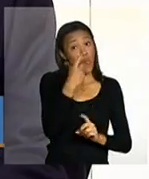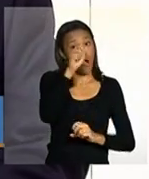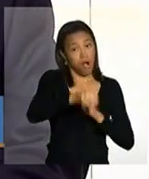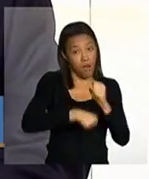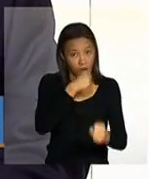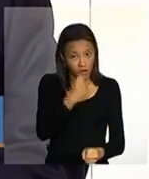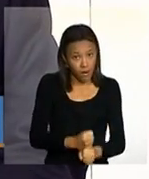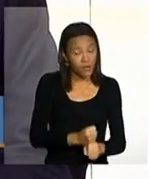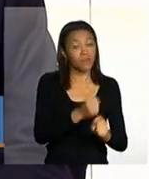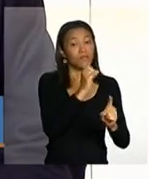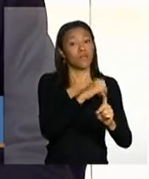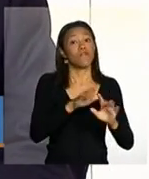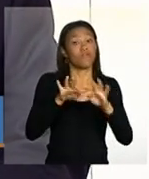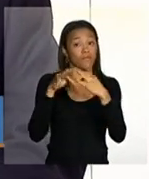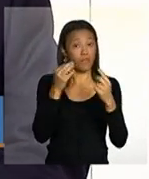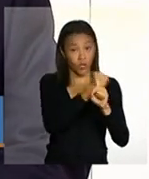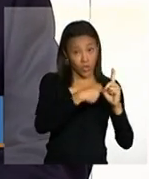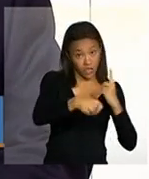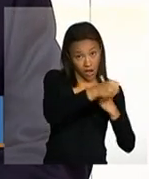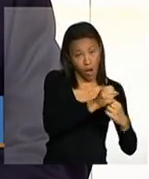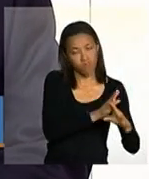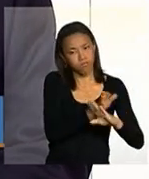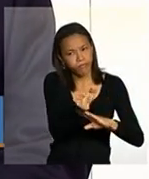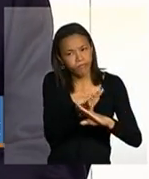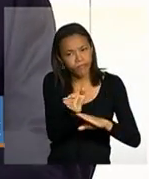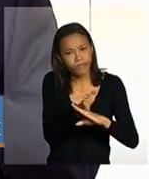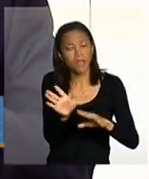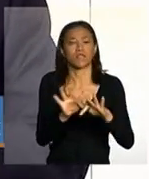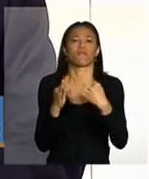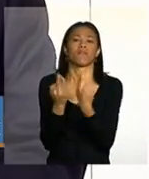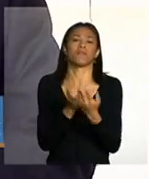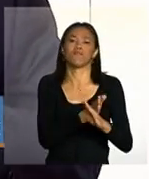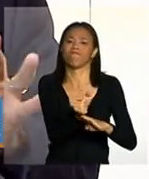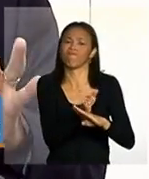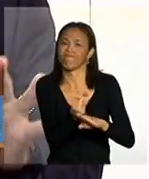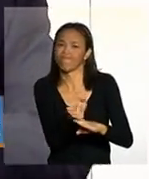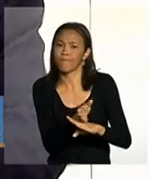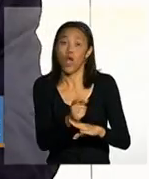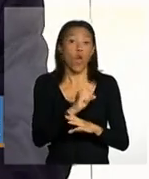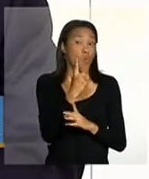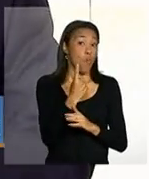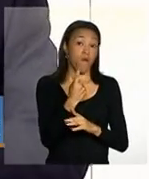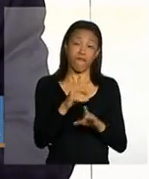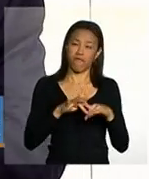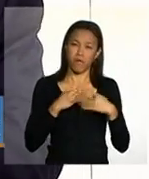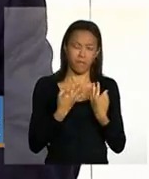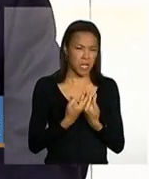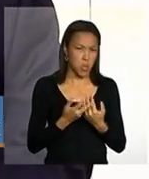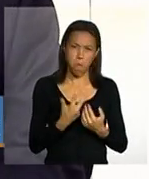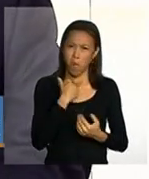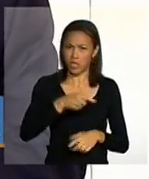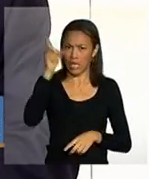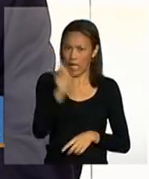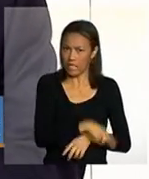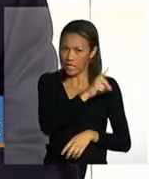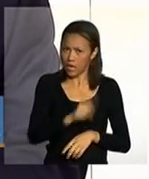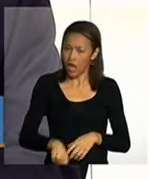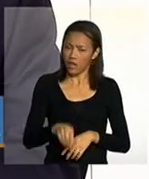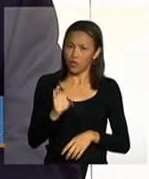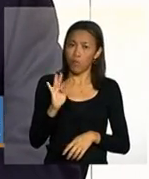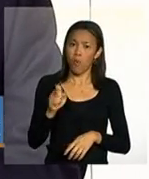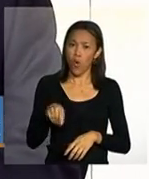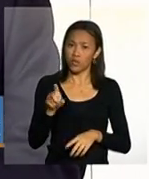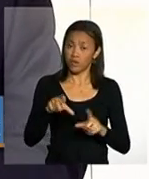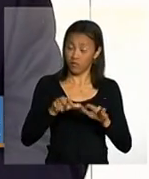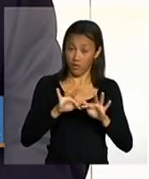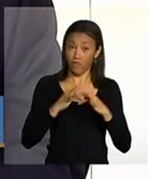de acompanhamento familiar pela área da assistência social. Esta é uma pré-condição. nenhuma família pode ser cancelada do Bolsa Família por descumprimento de